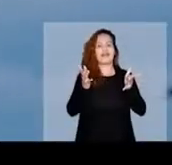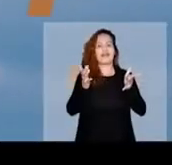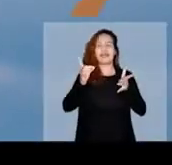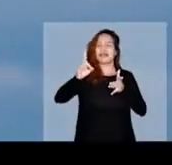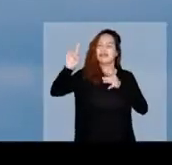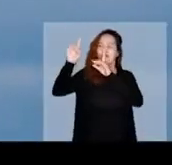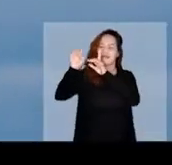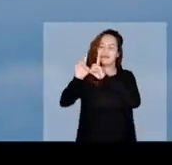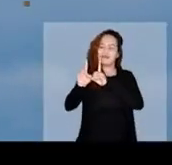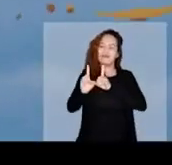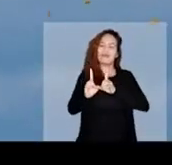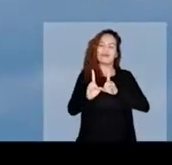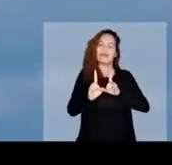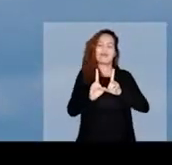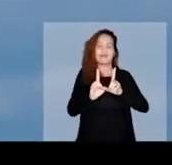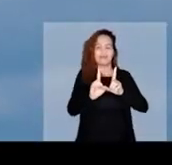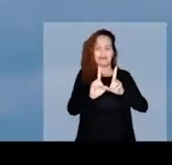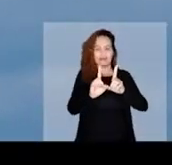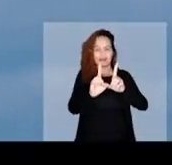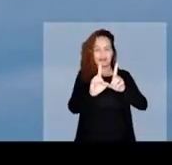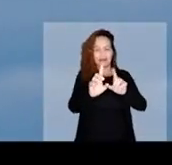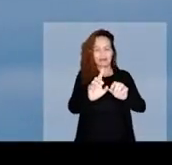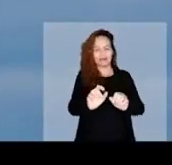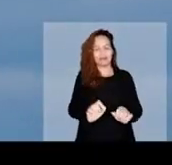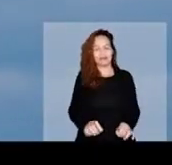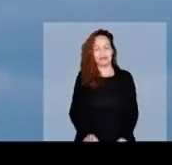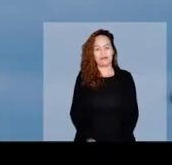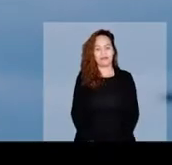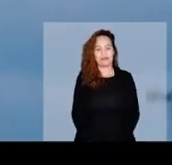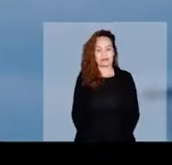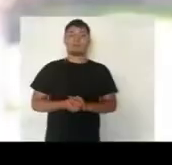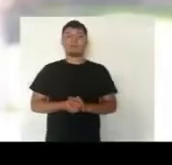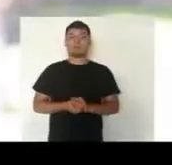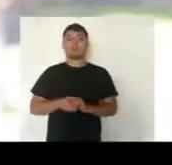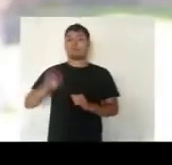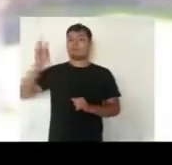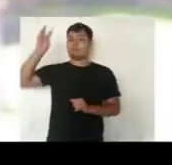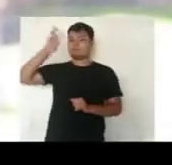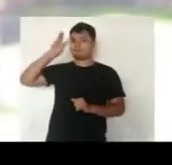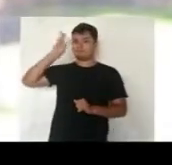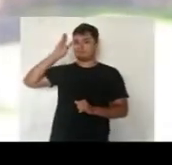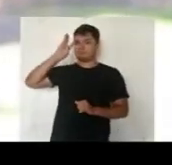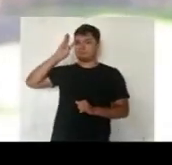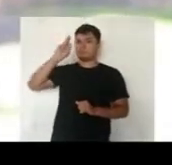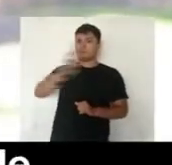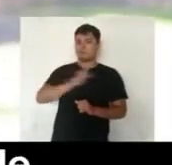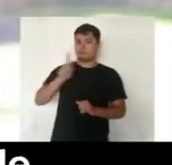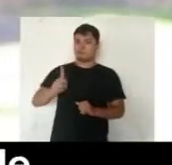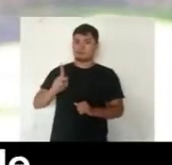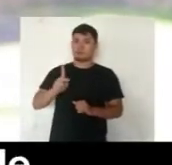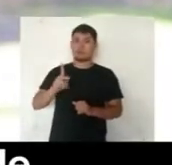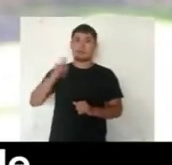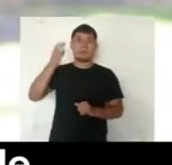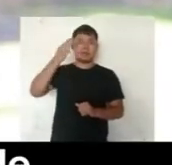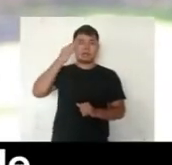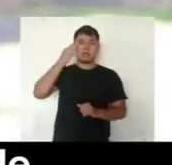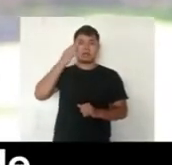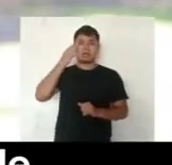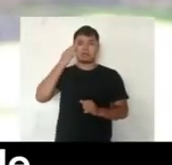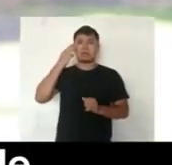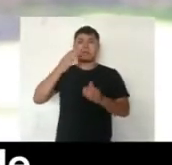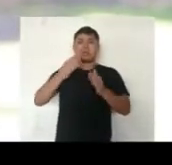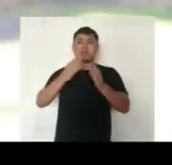fizer cair. Na última terça-feira, o professor Marcos